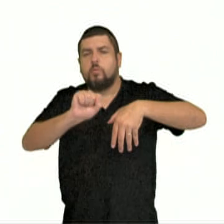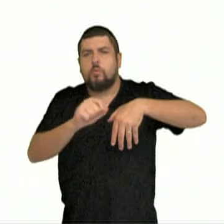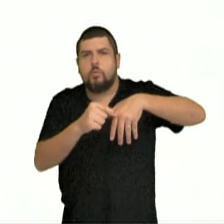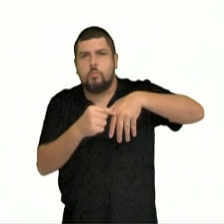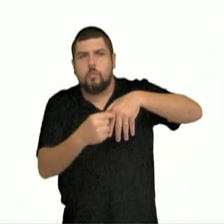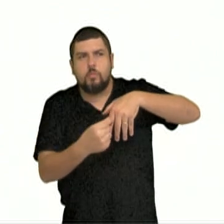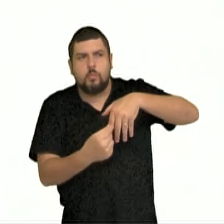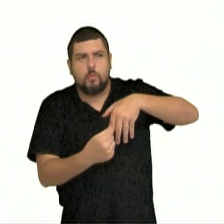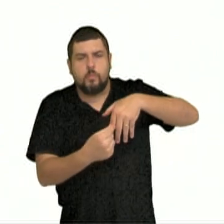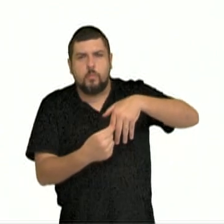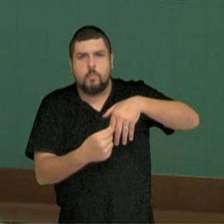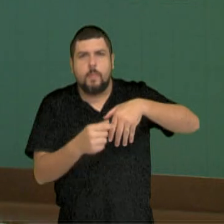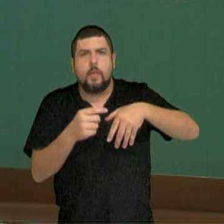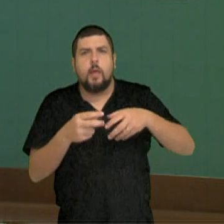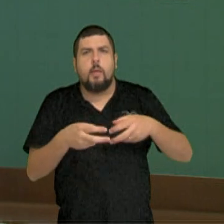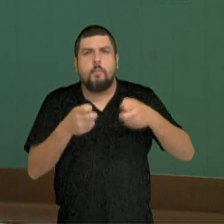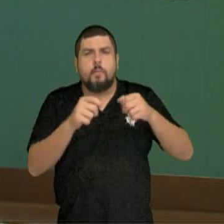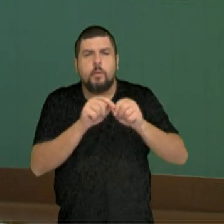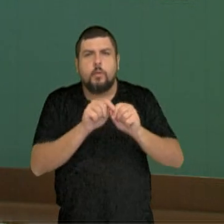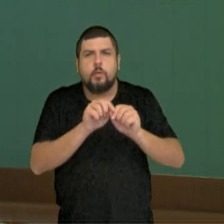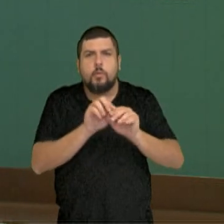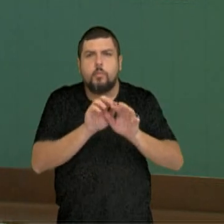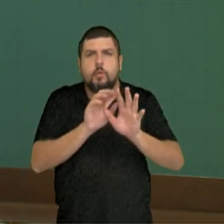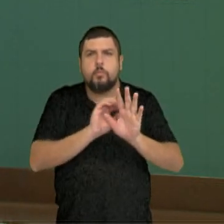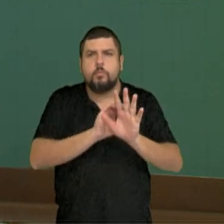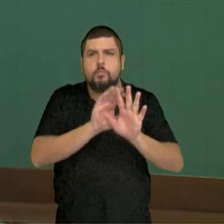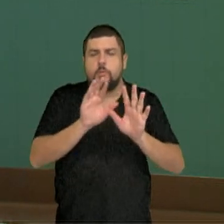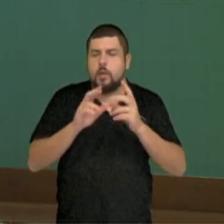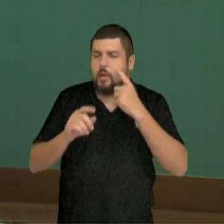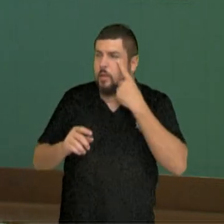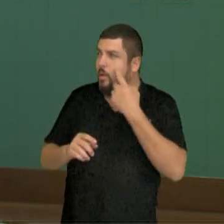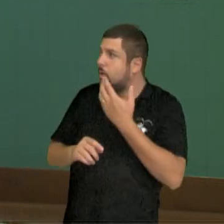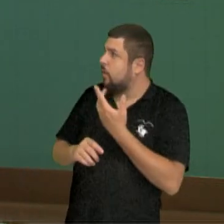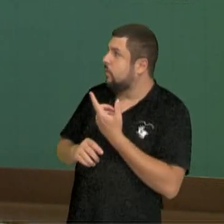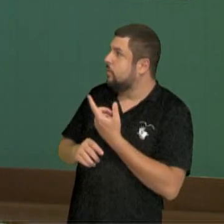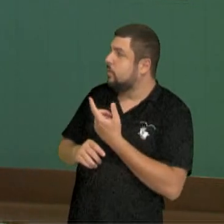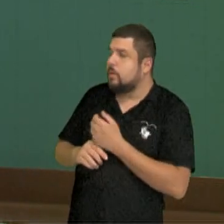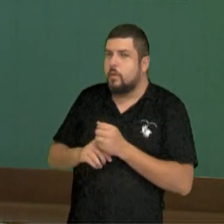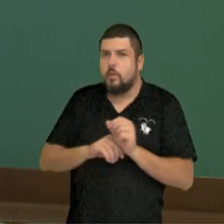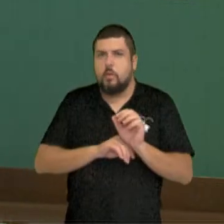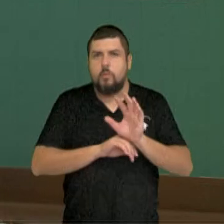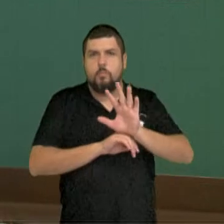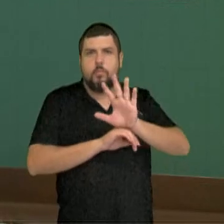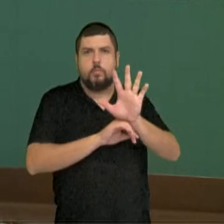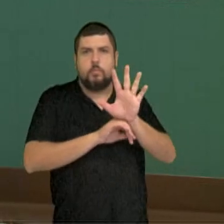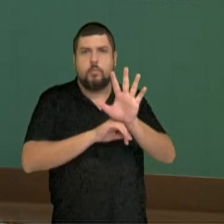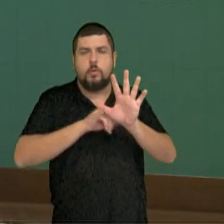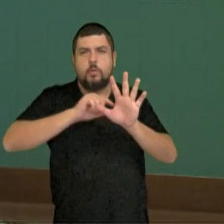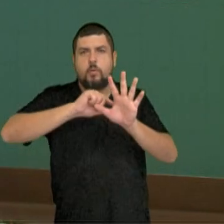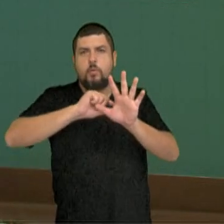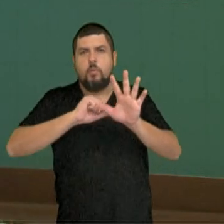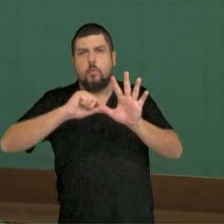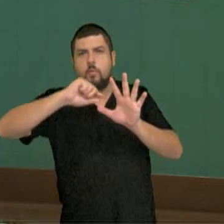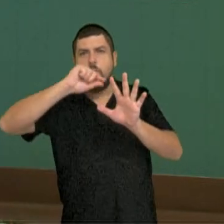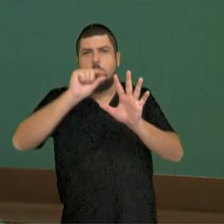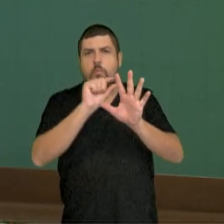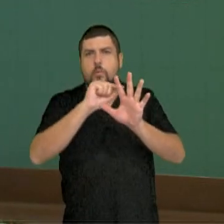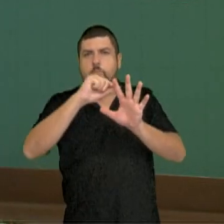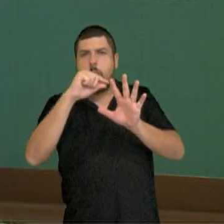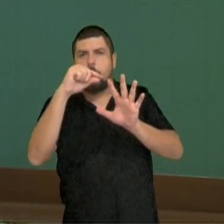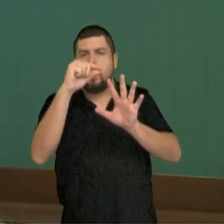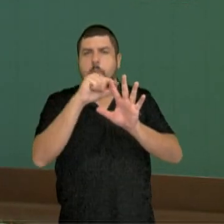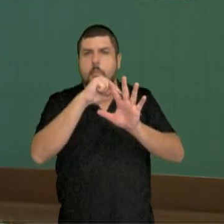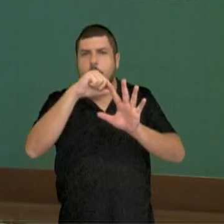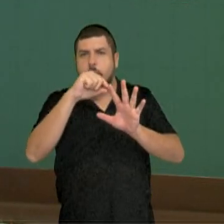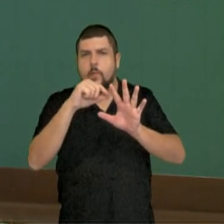na imagem. Toda essa estrutura que eu estou apontando é uma folha. Se você reparar, tem